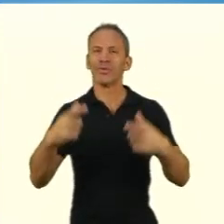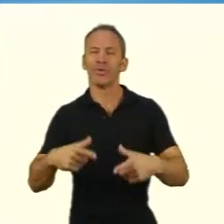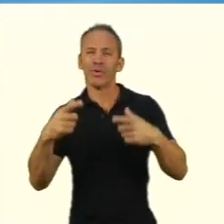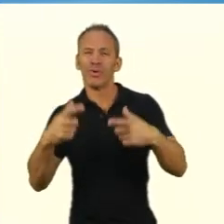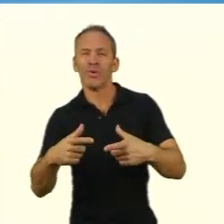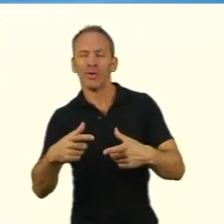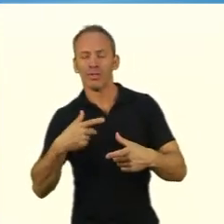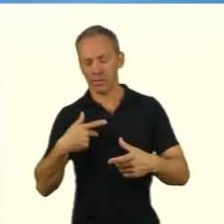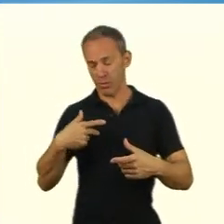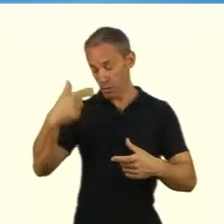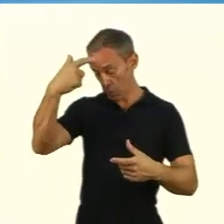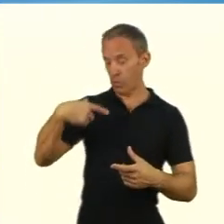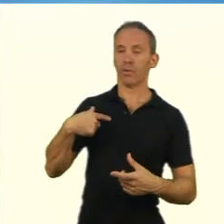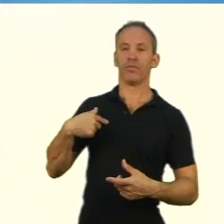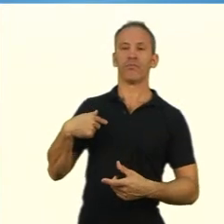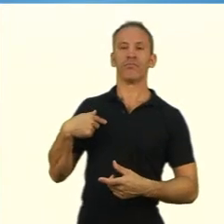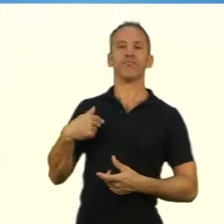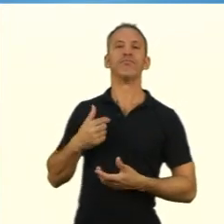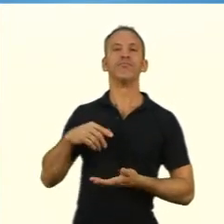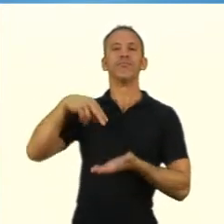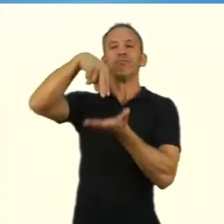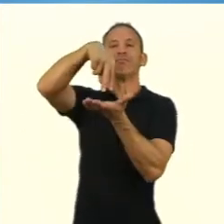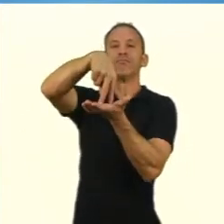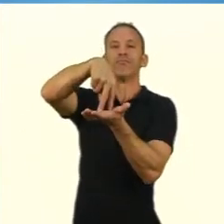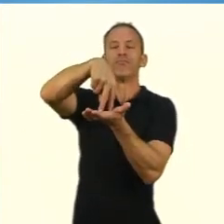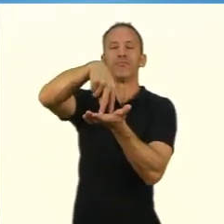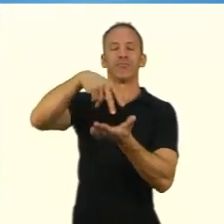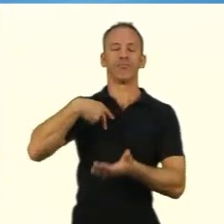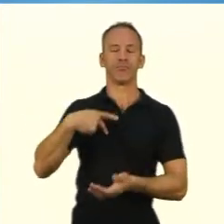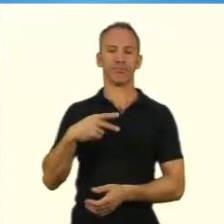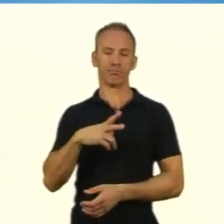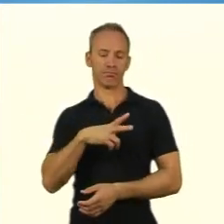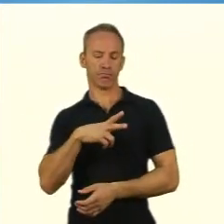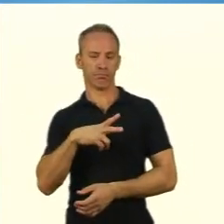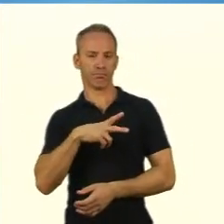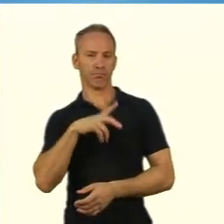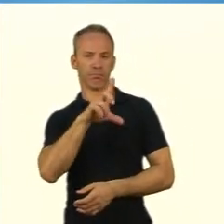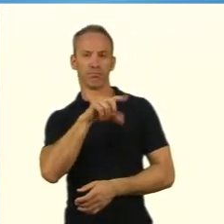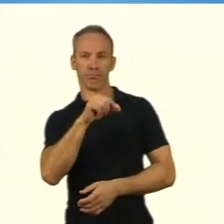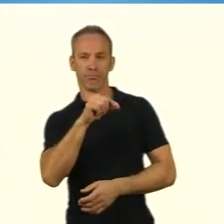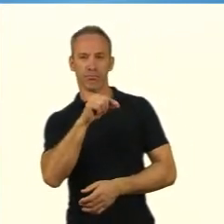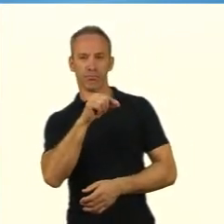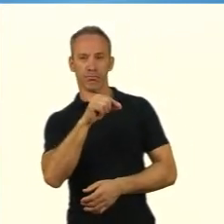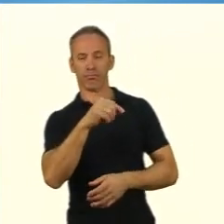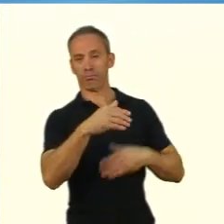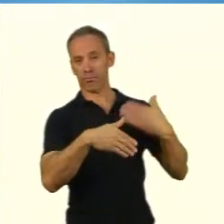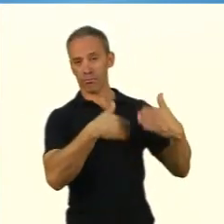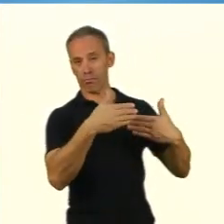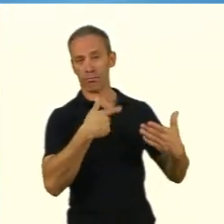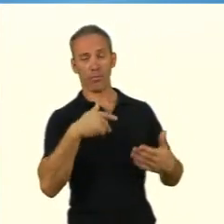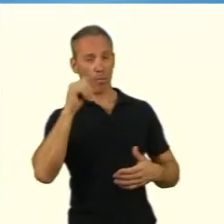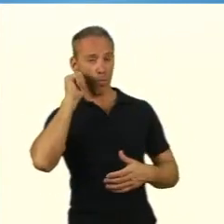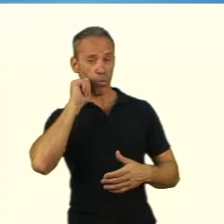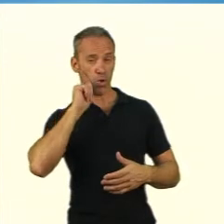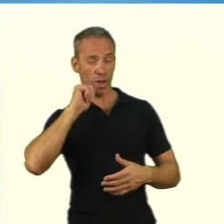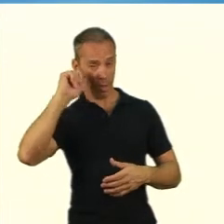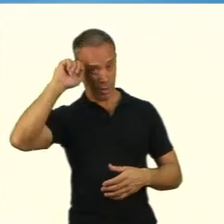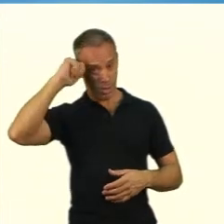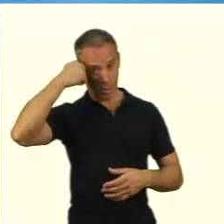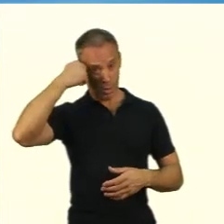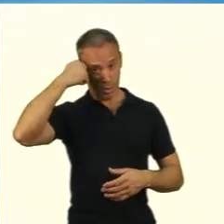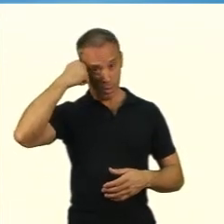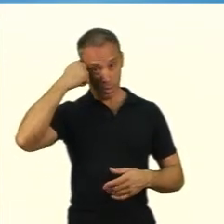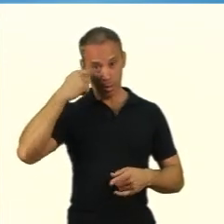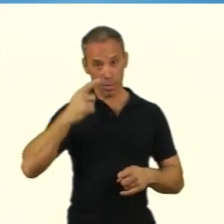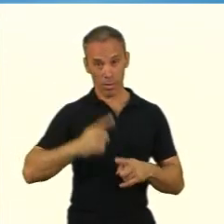autobiografia. Nós teremos um vídeo todo sobre a questão das motivações iniciais para o projeto de pesquisa. Aqui é só uma